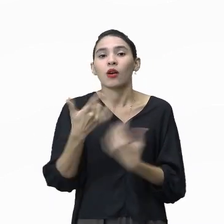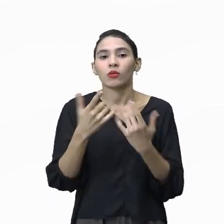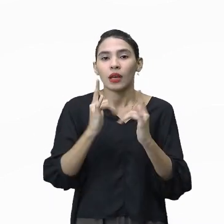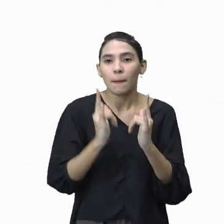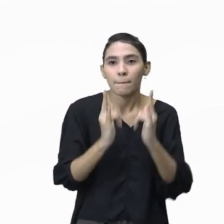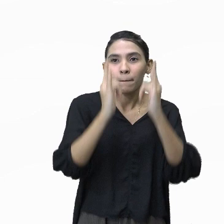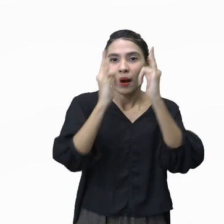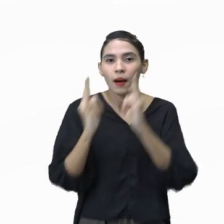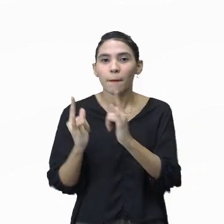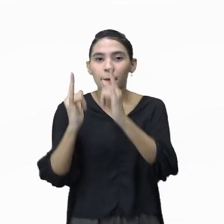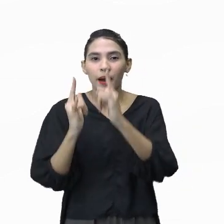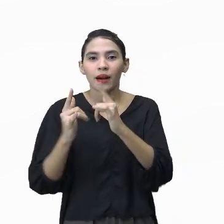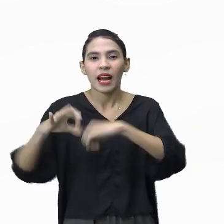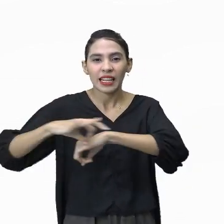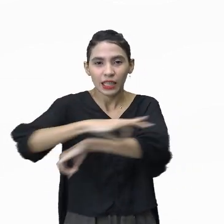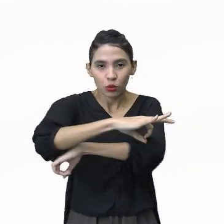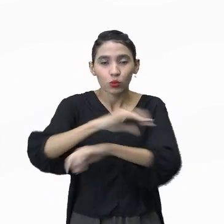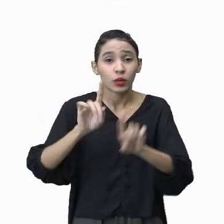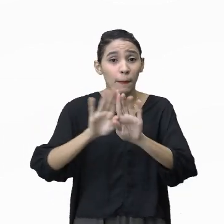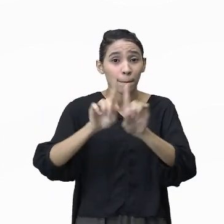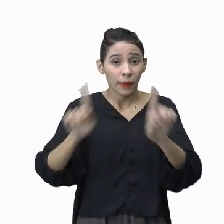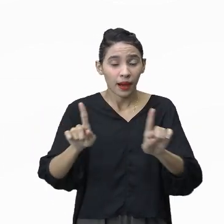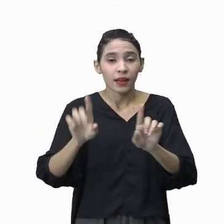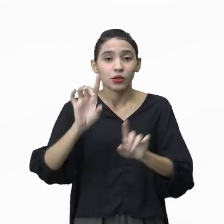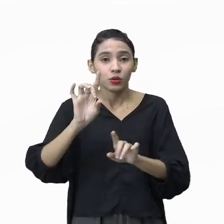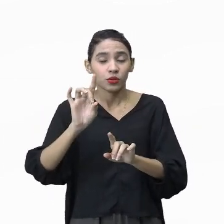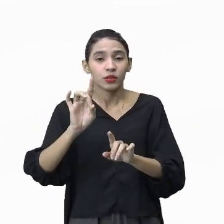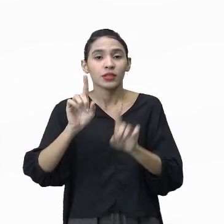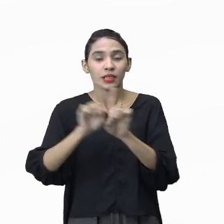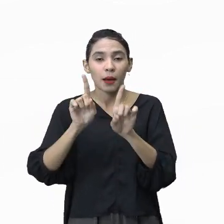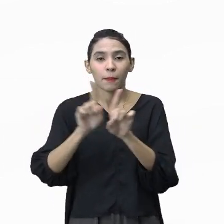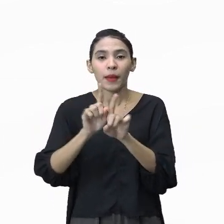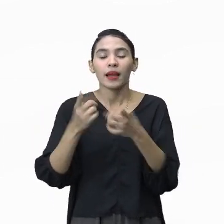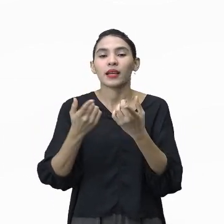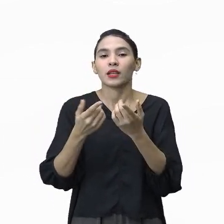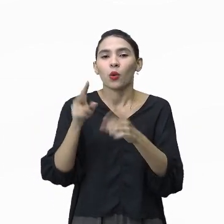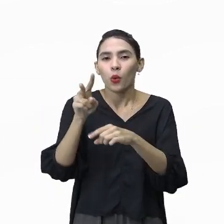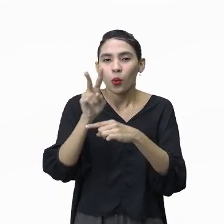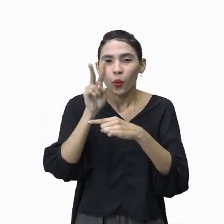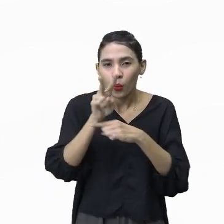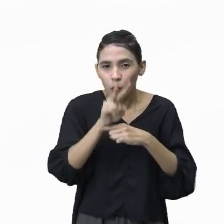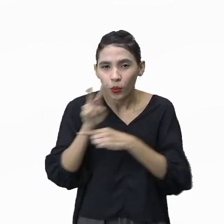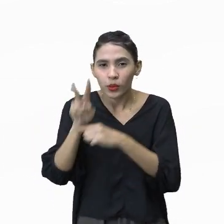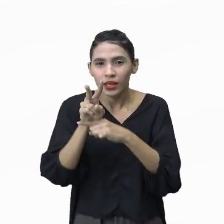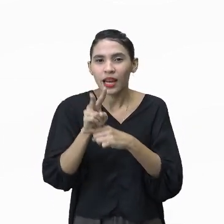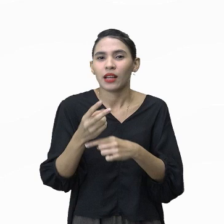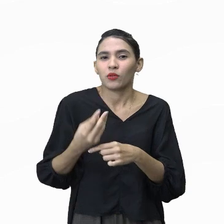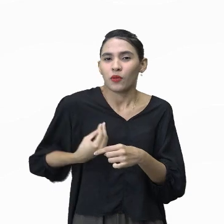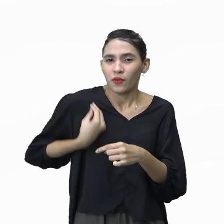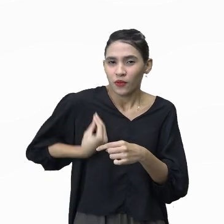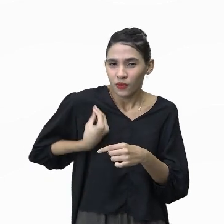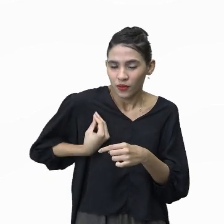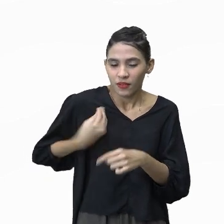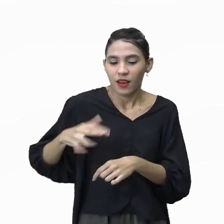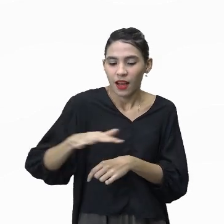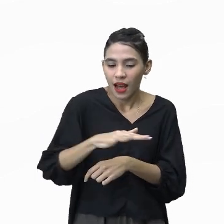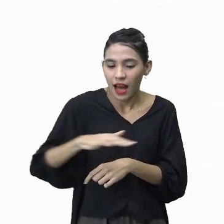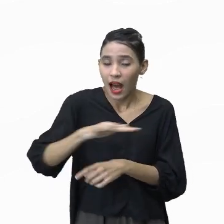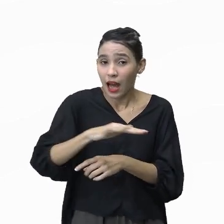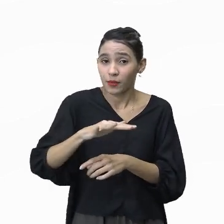prédios e tudo mais, mas a manutenção no sentido de fazer ela continuar viva nesse ambiente